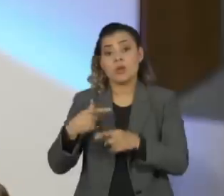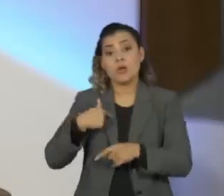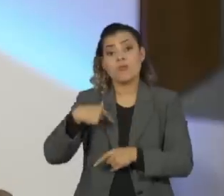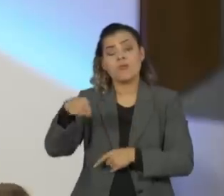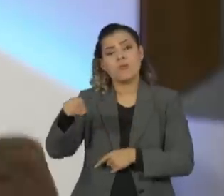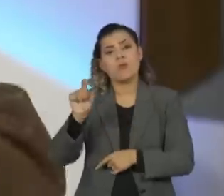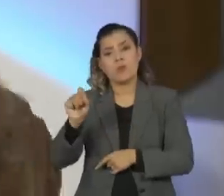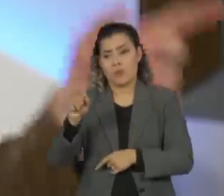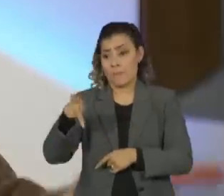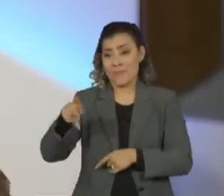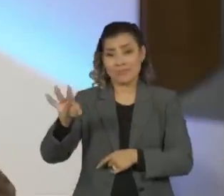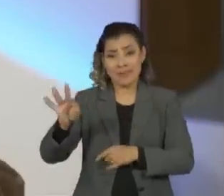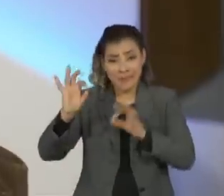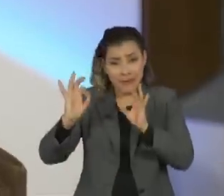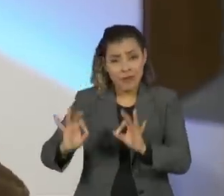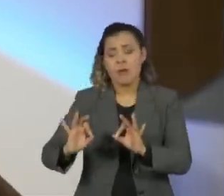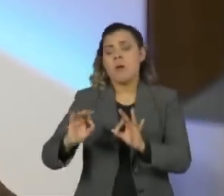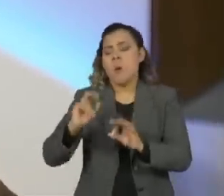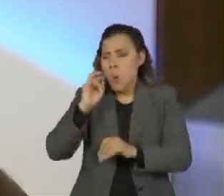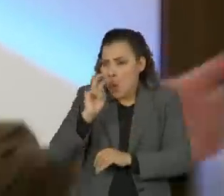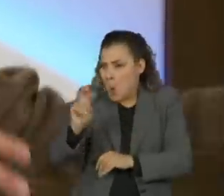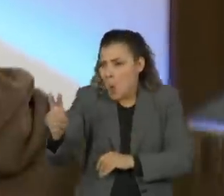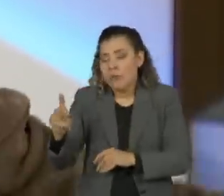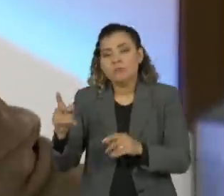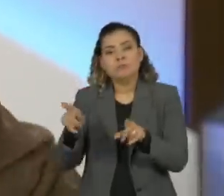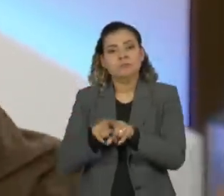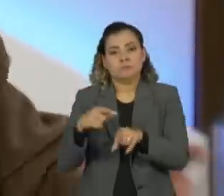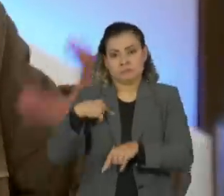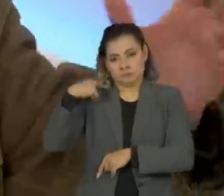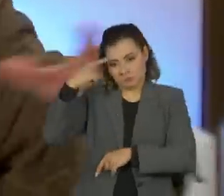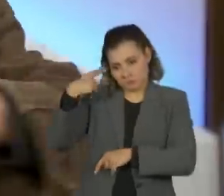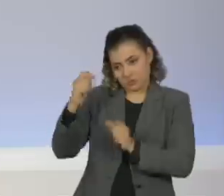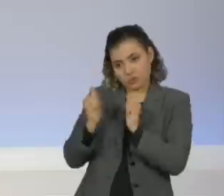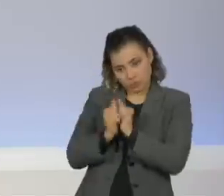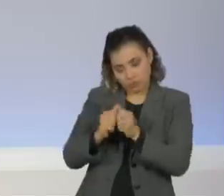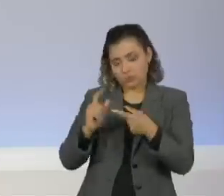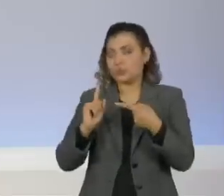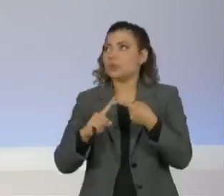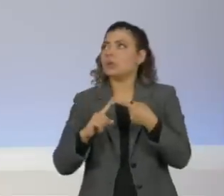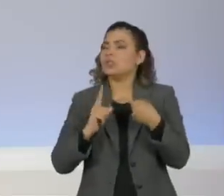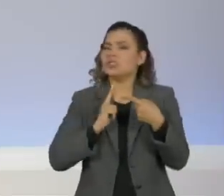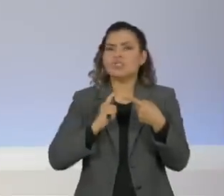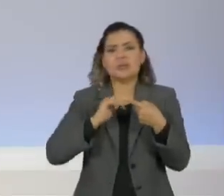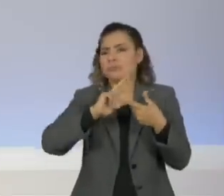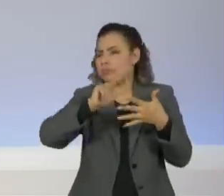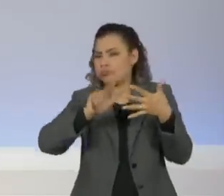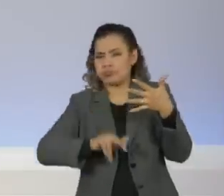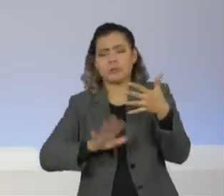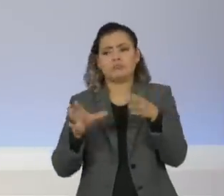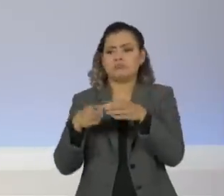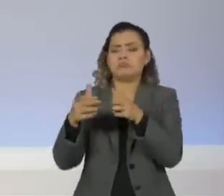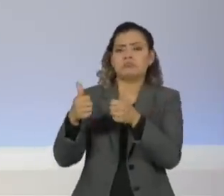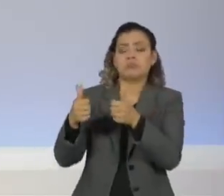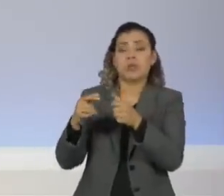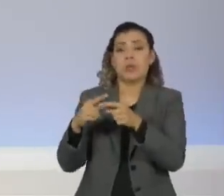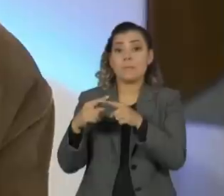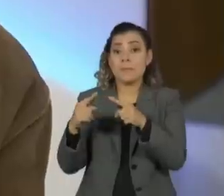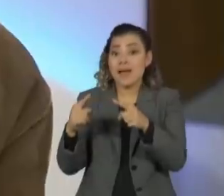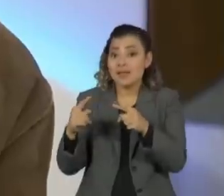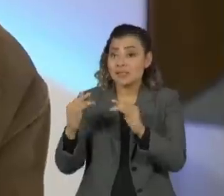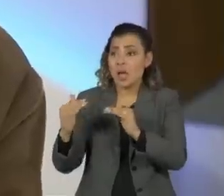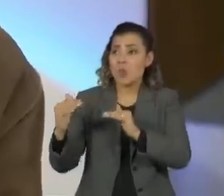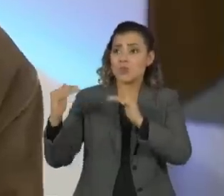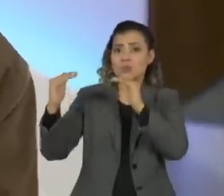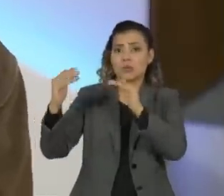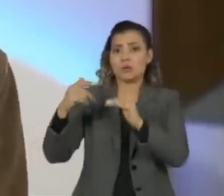núcleo duro do PT, conheci todo mundo, o Greenhalgh era o meu advogado, eu era turma, né? Então, eu tinha total autoridade, dizer,